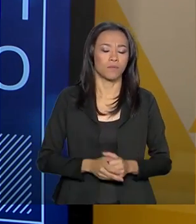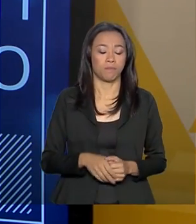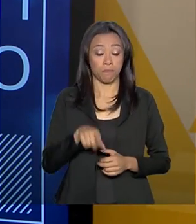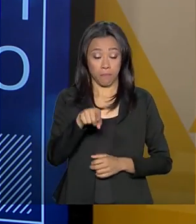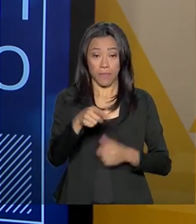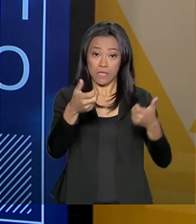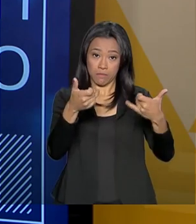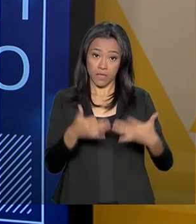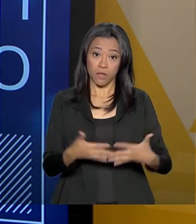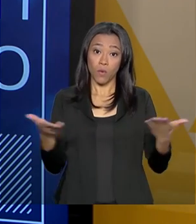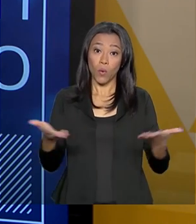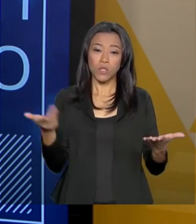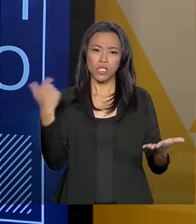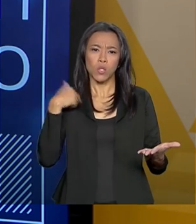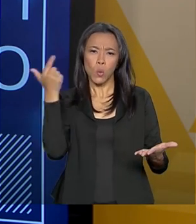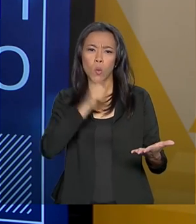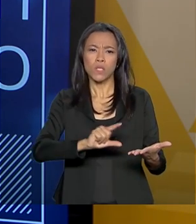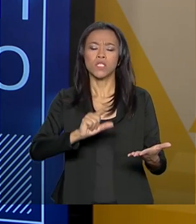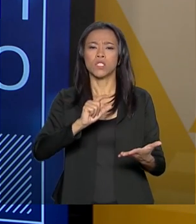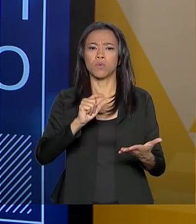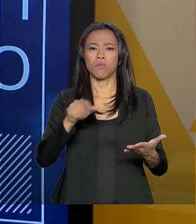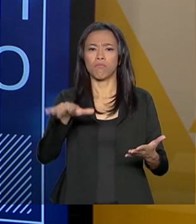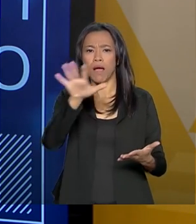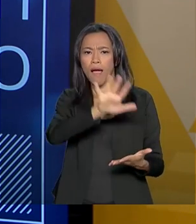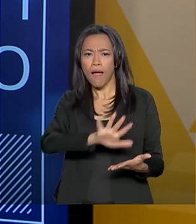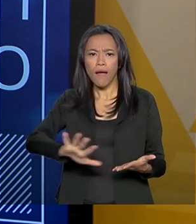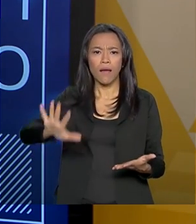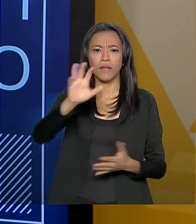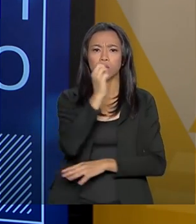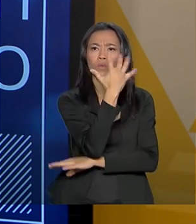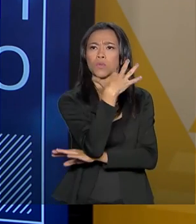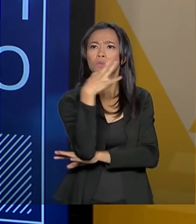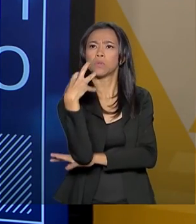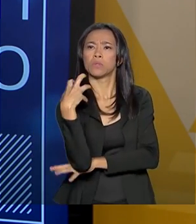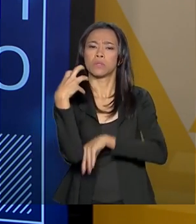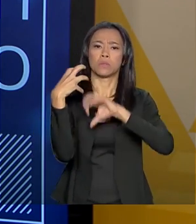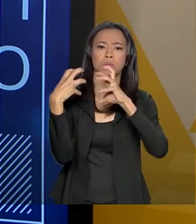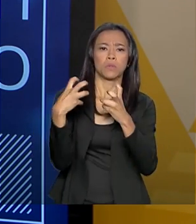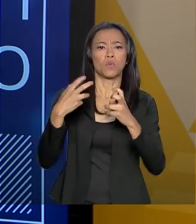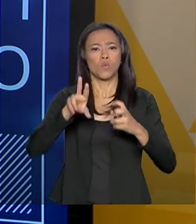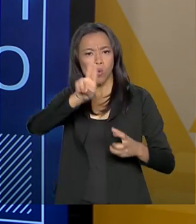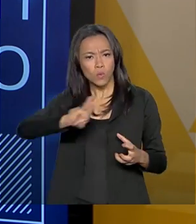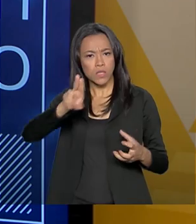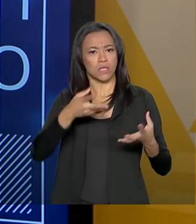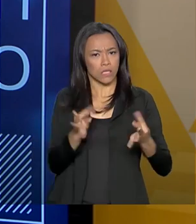do cerrado, no bom sentido, na verdade, a conquista em termos tecnológicos,